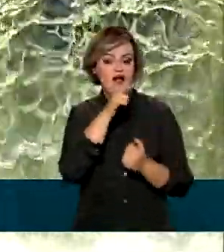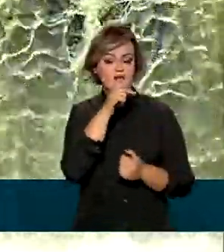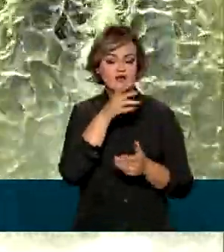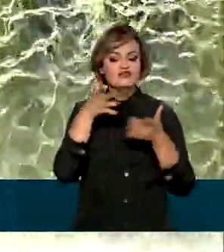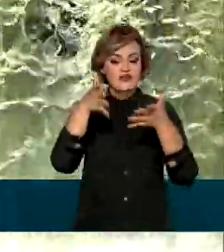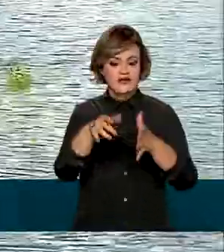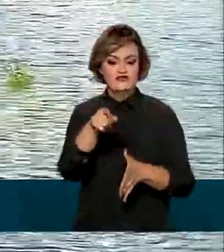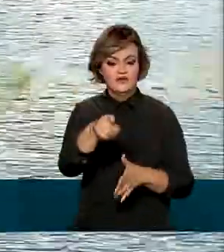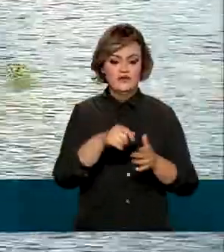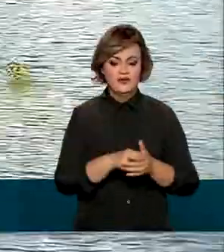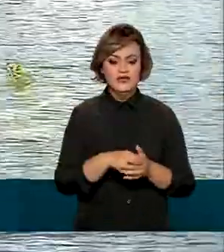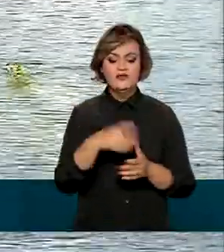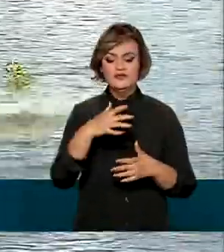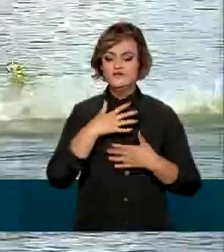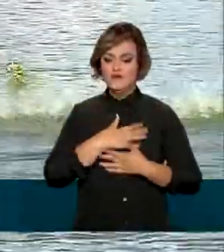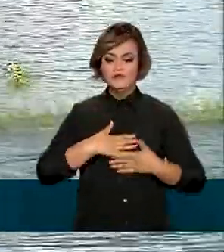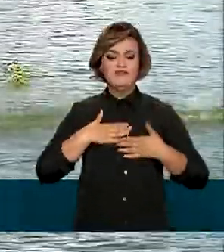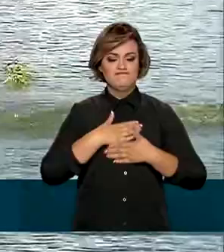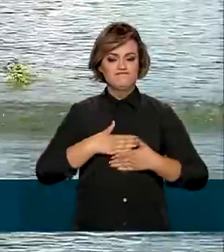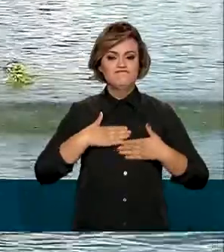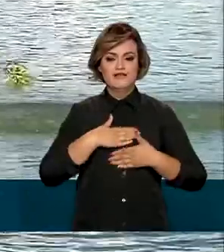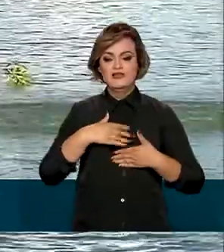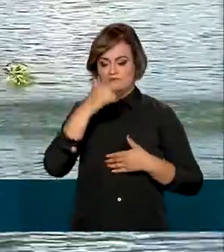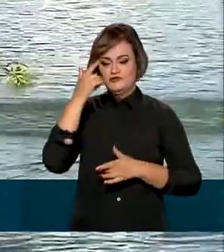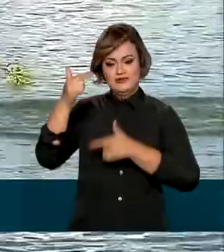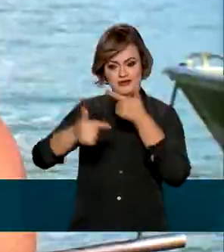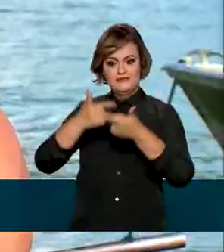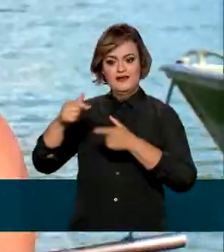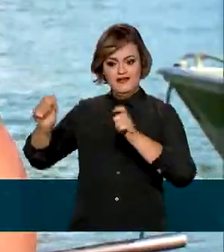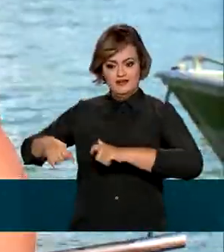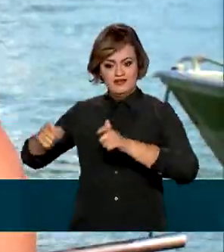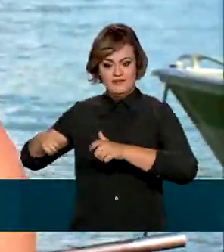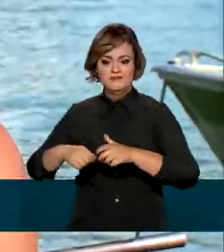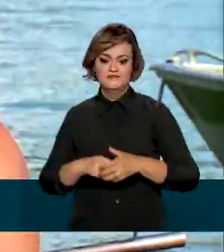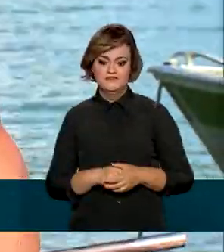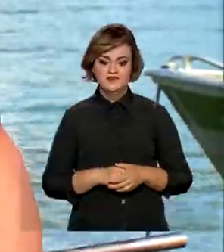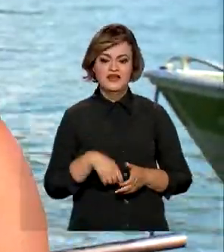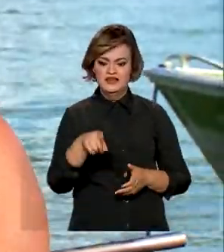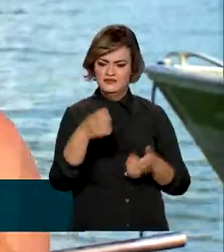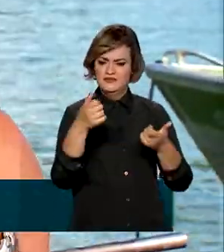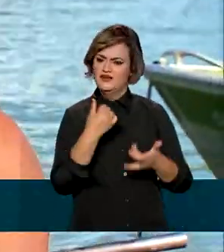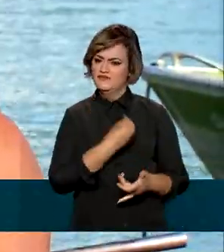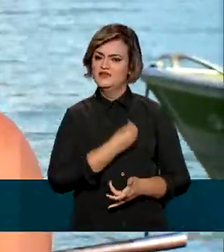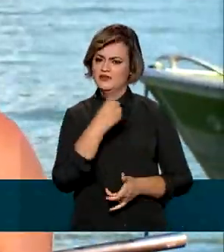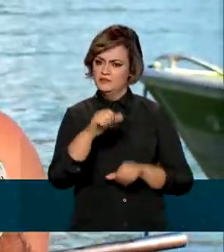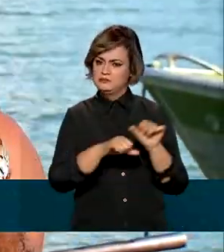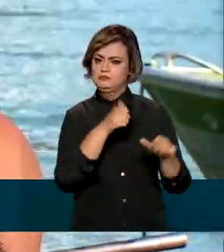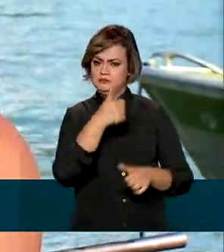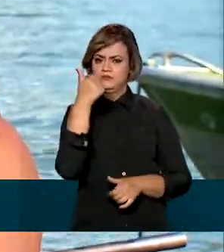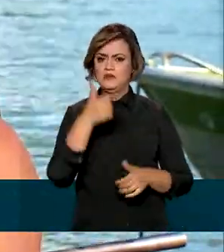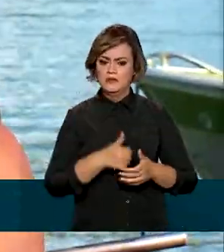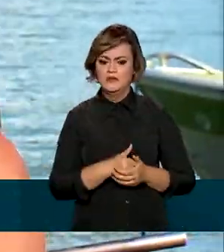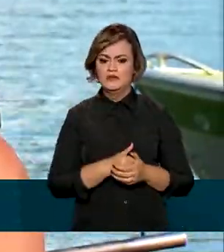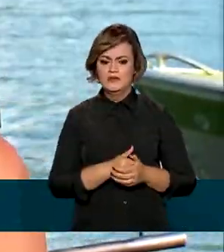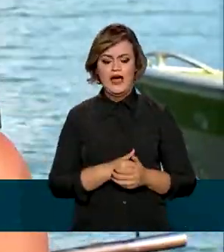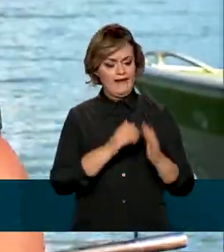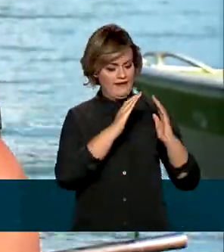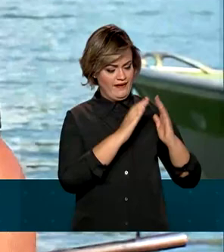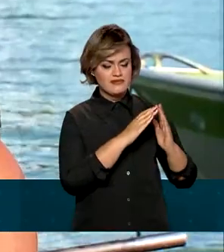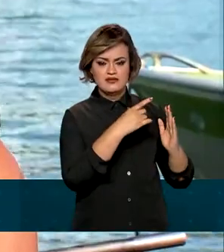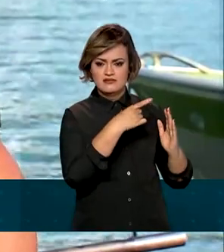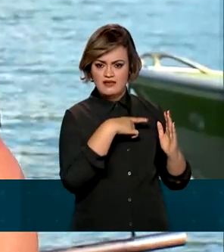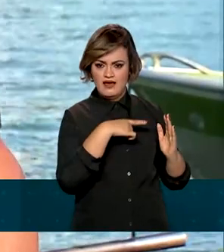comportas trouxeram bem-estar e sustento aos moradores. A vida mudou. Nós temos a nossa casa aqui,